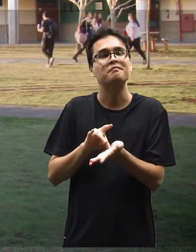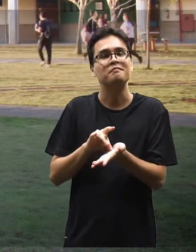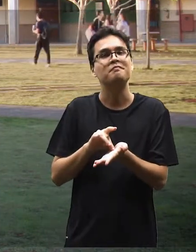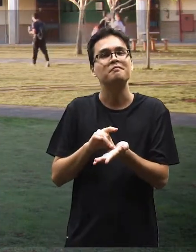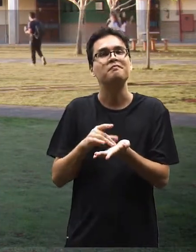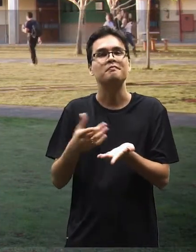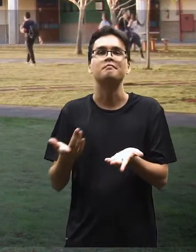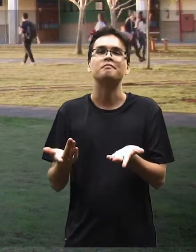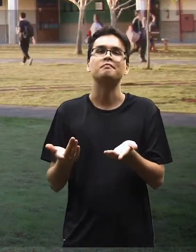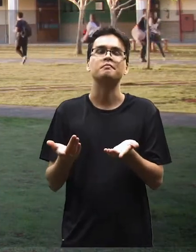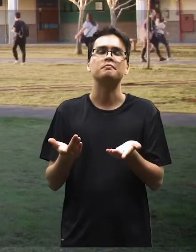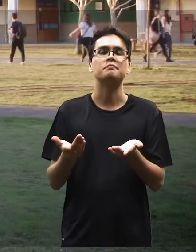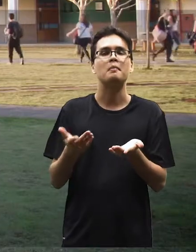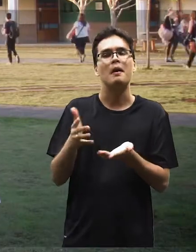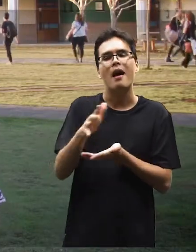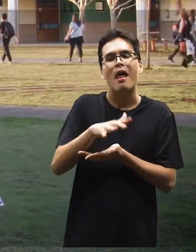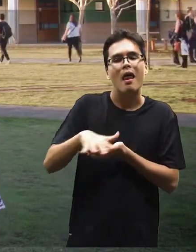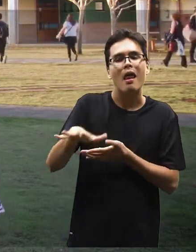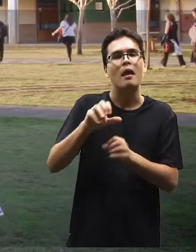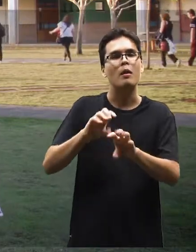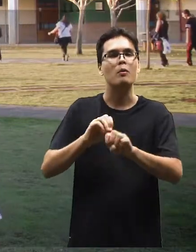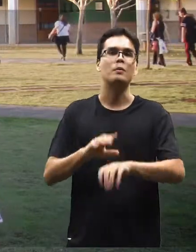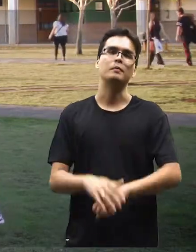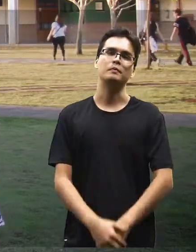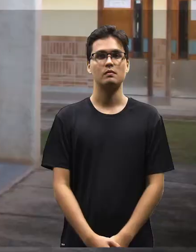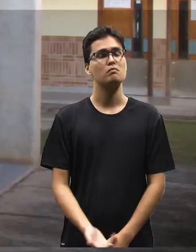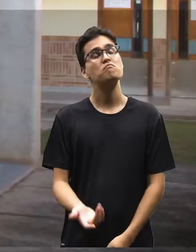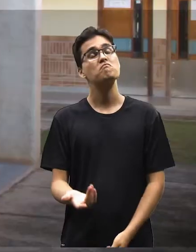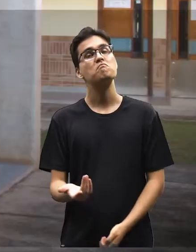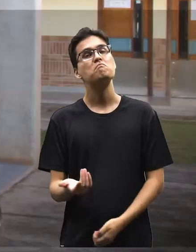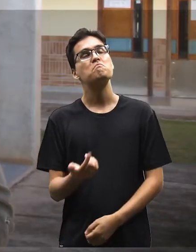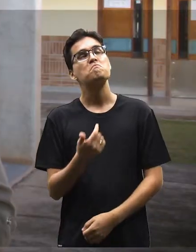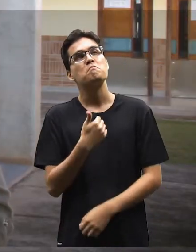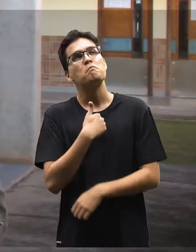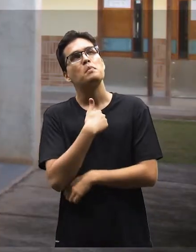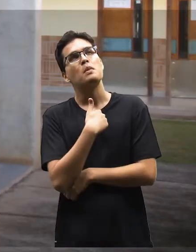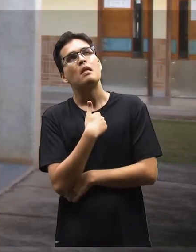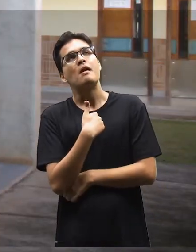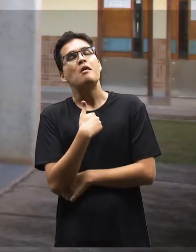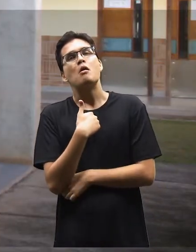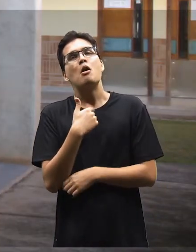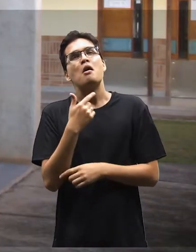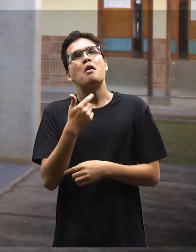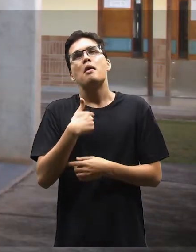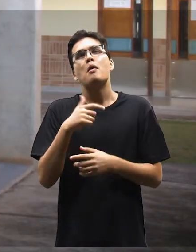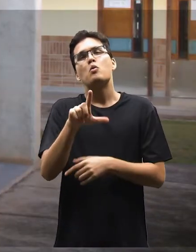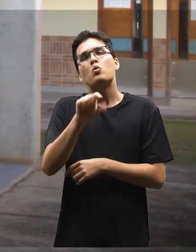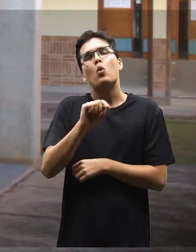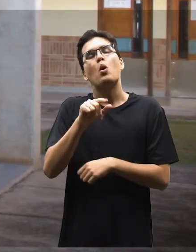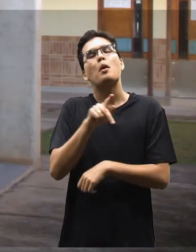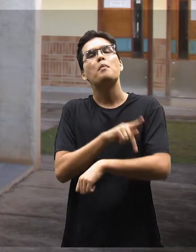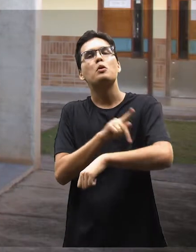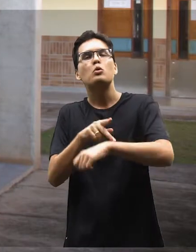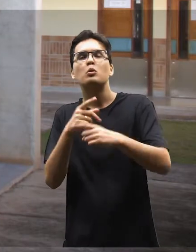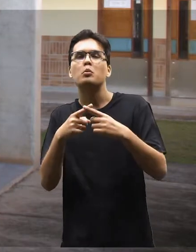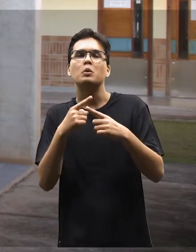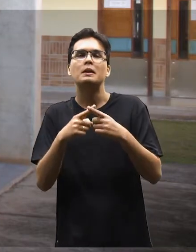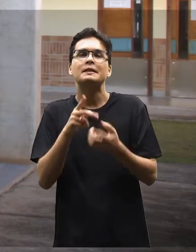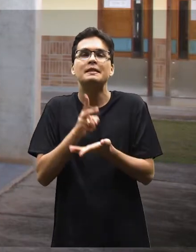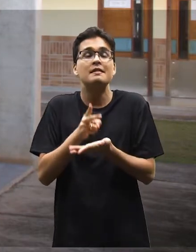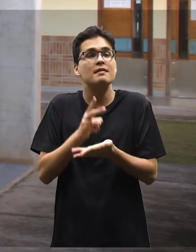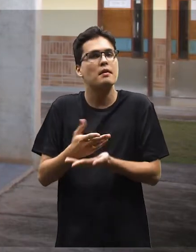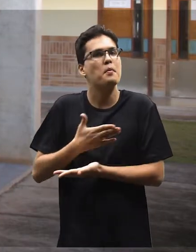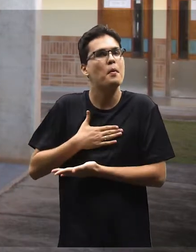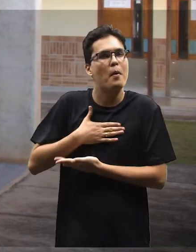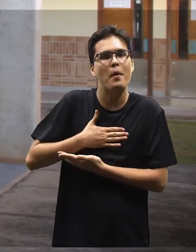trabalhar e ir atuando na área da educação. E o que me fez estudar Pedagogia, eu